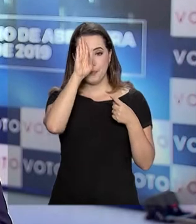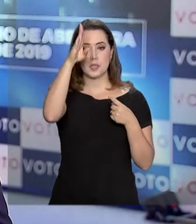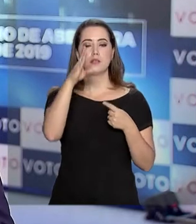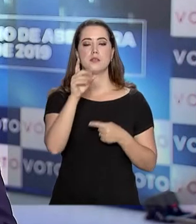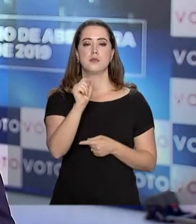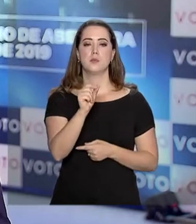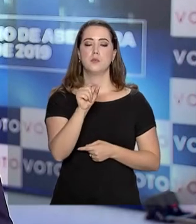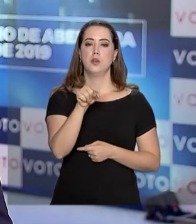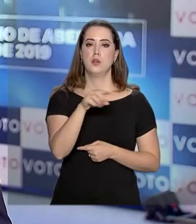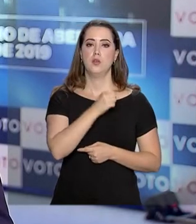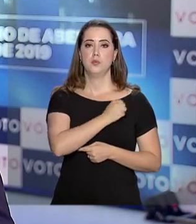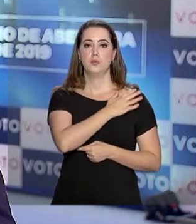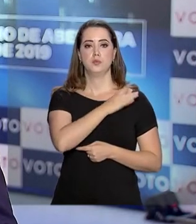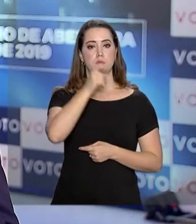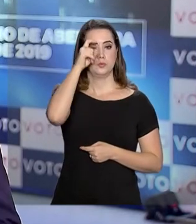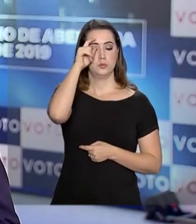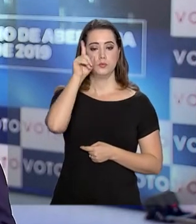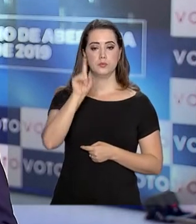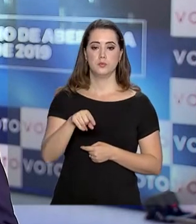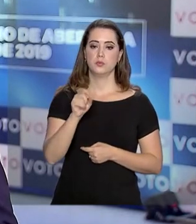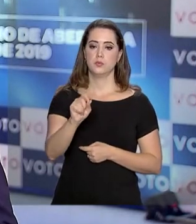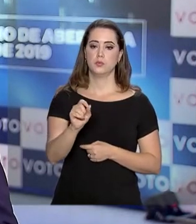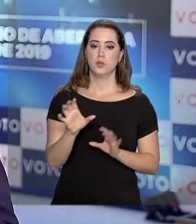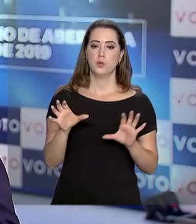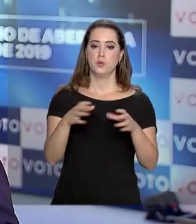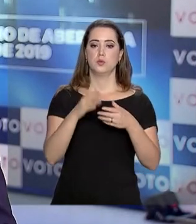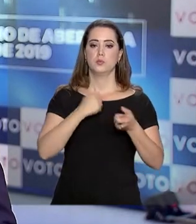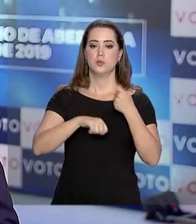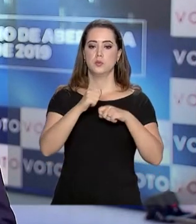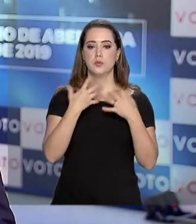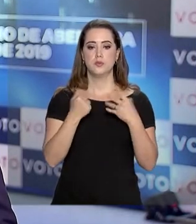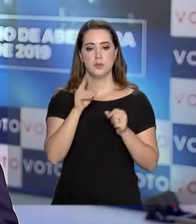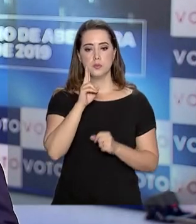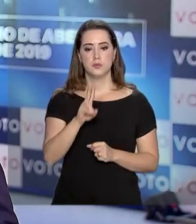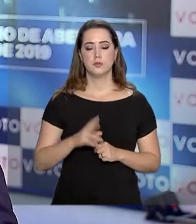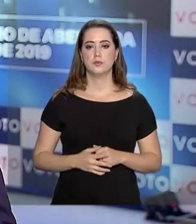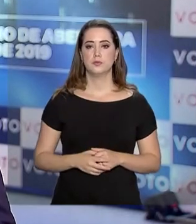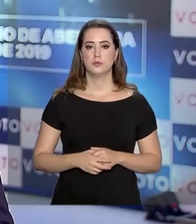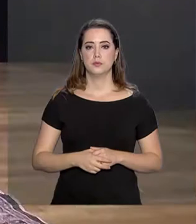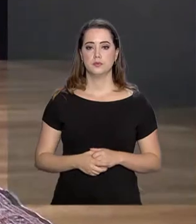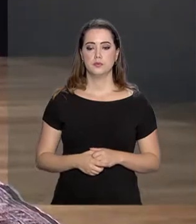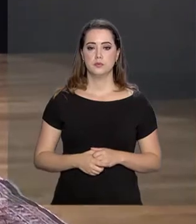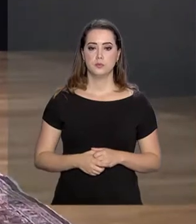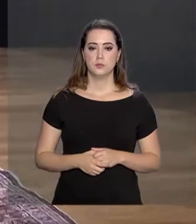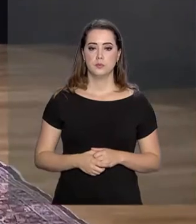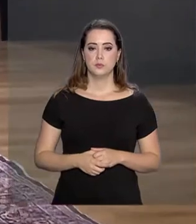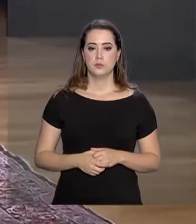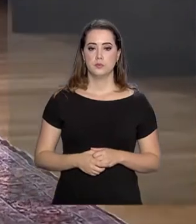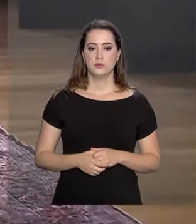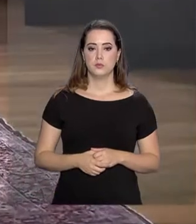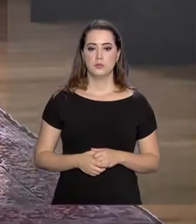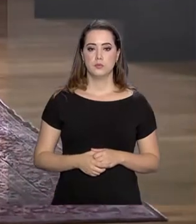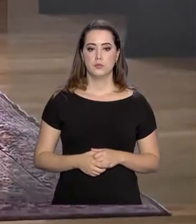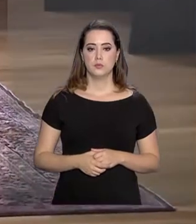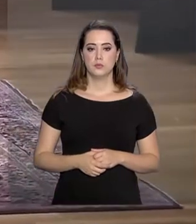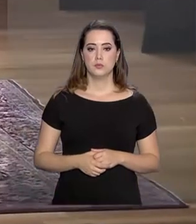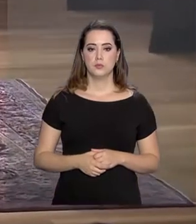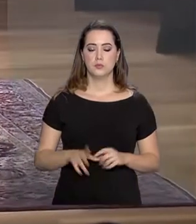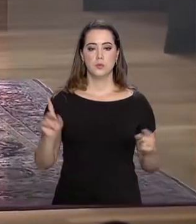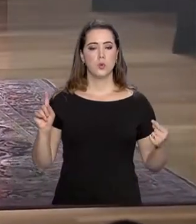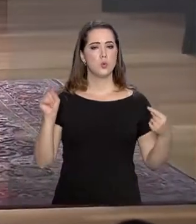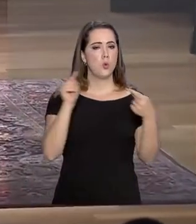segundo o vice-presidente Mourão, é a área econômica. Vamos acompanhar. Os objetivos